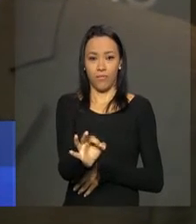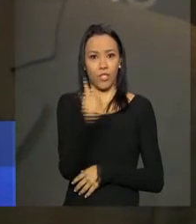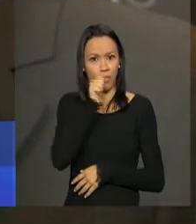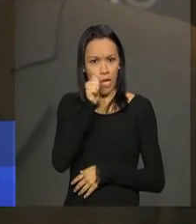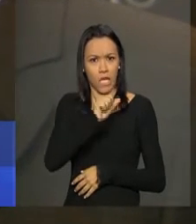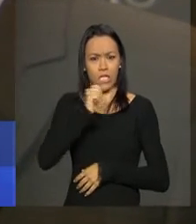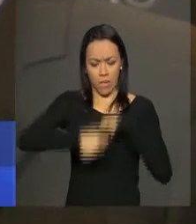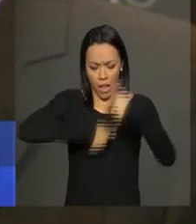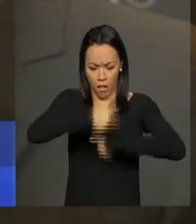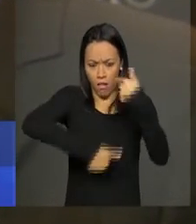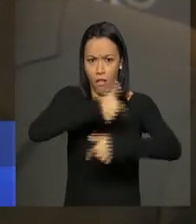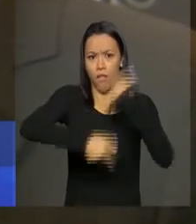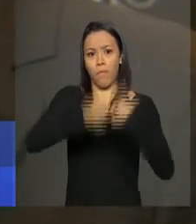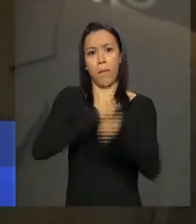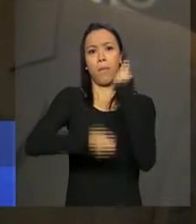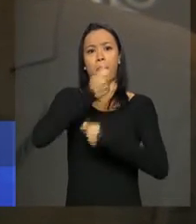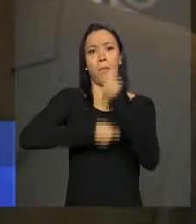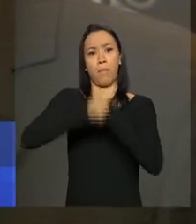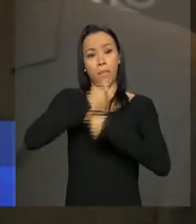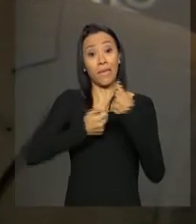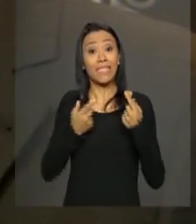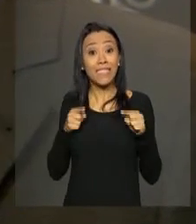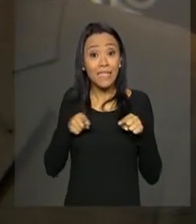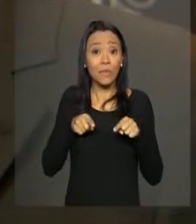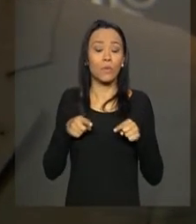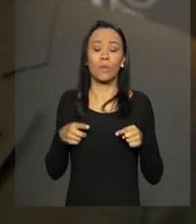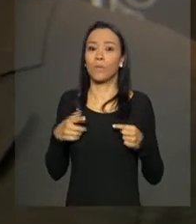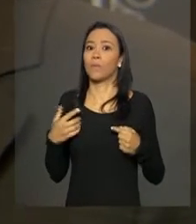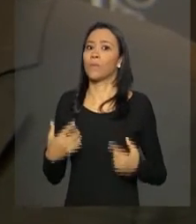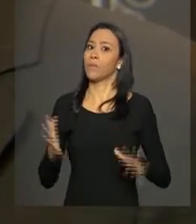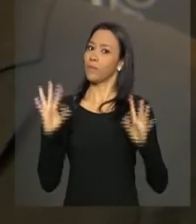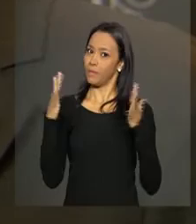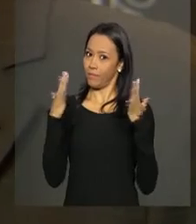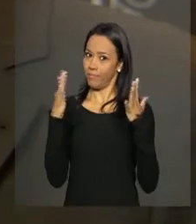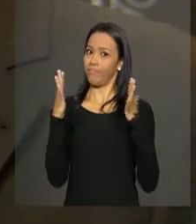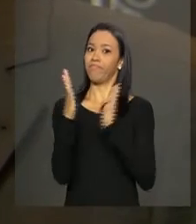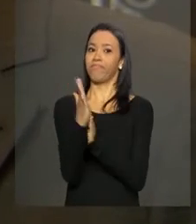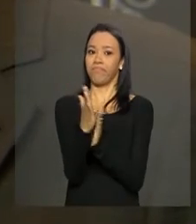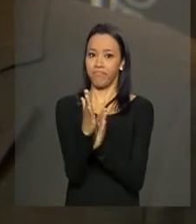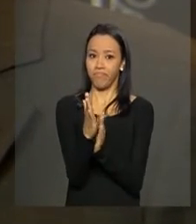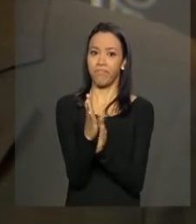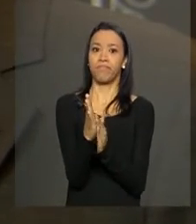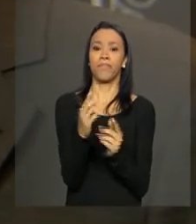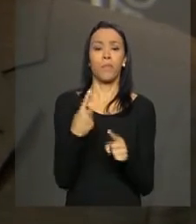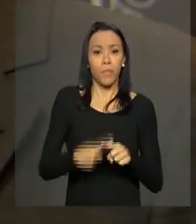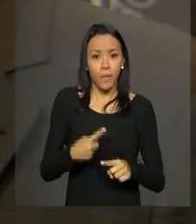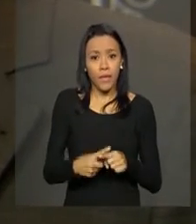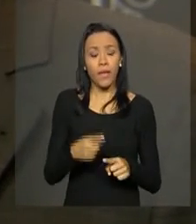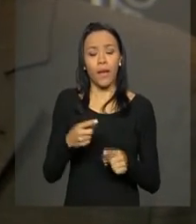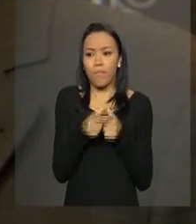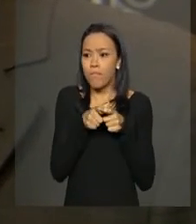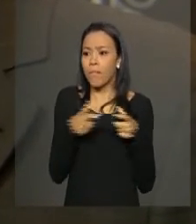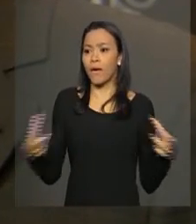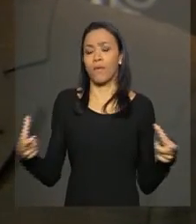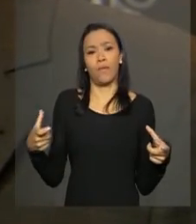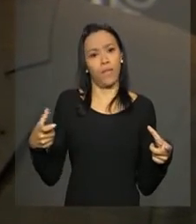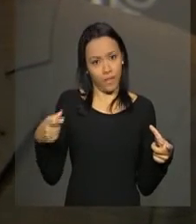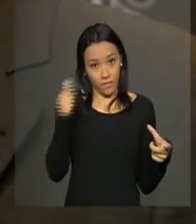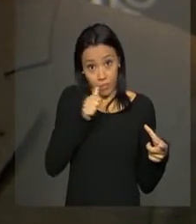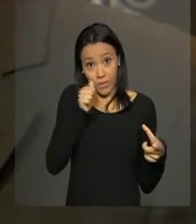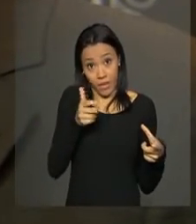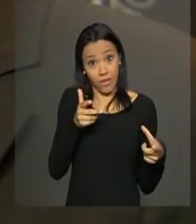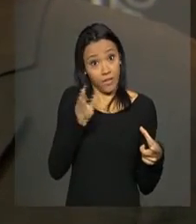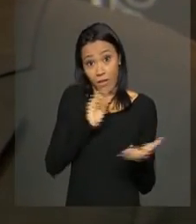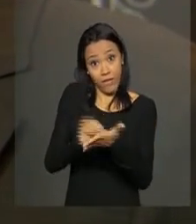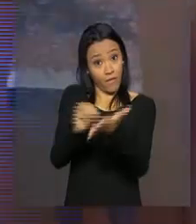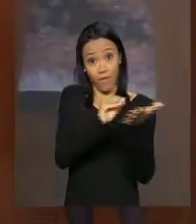empreendedores. Portanto, é uma marca a ser comemorada, até porque, para ser maioria, não